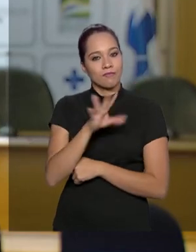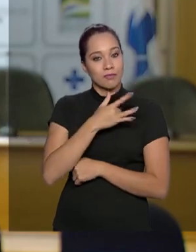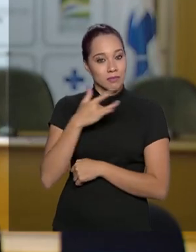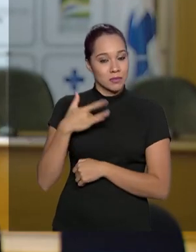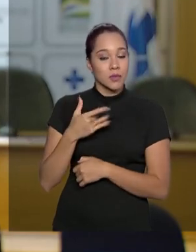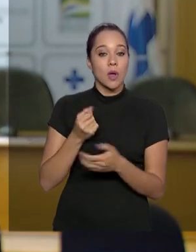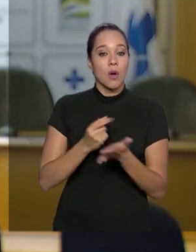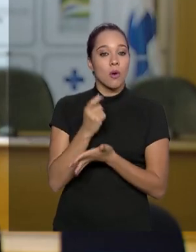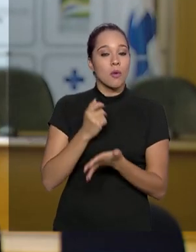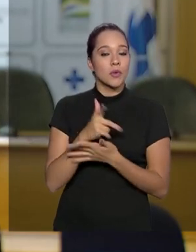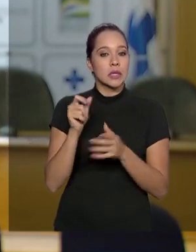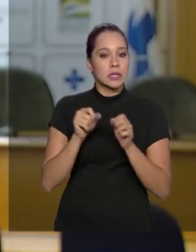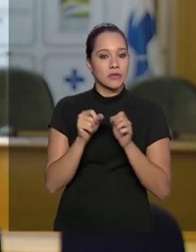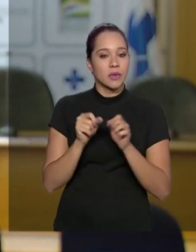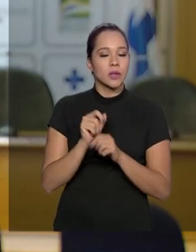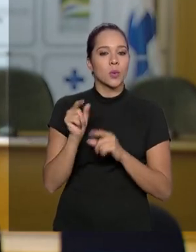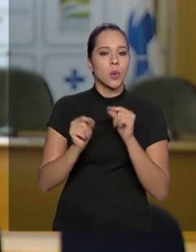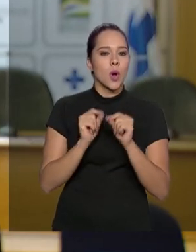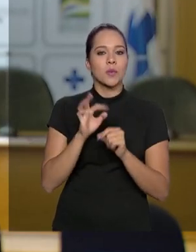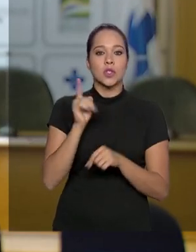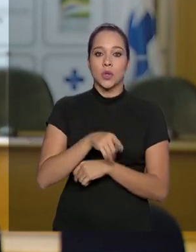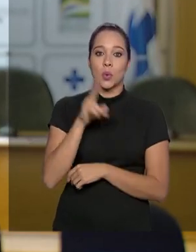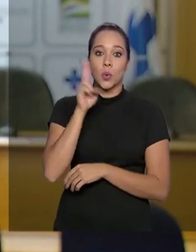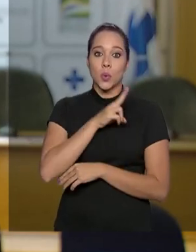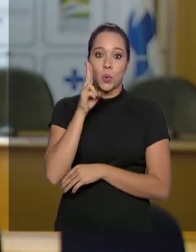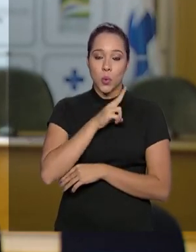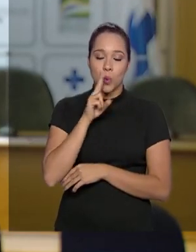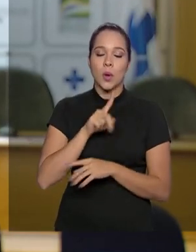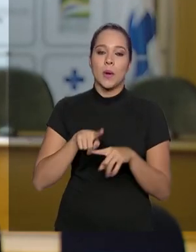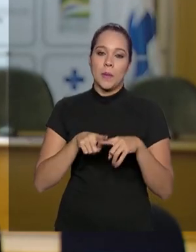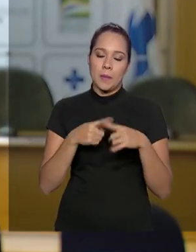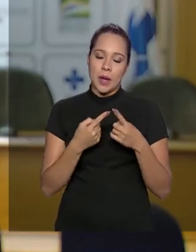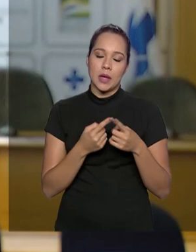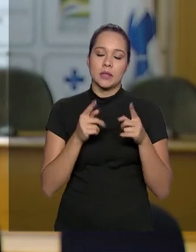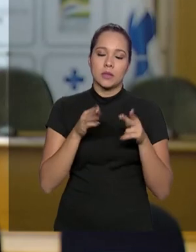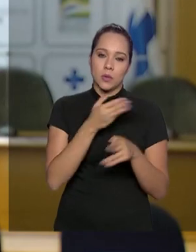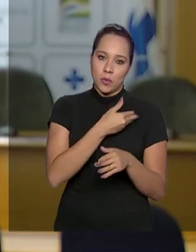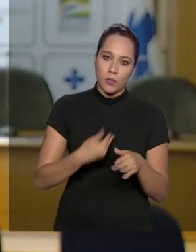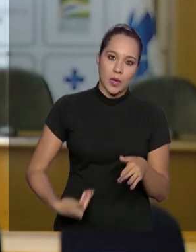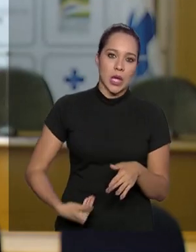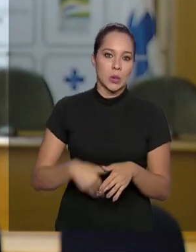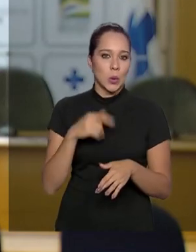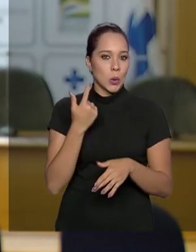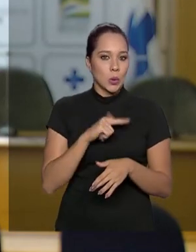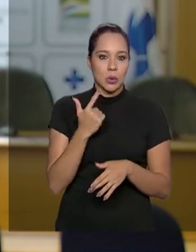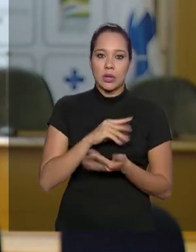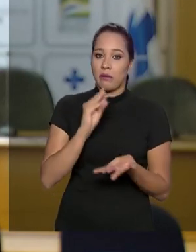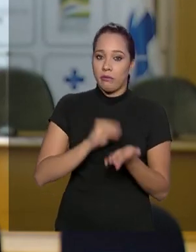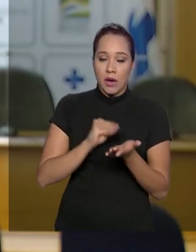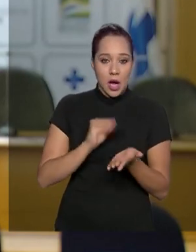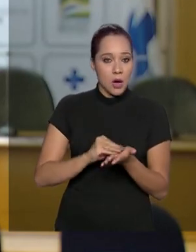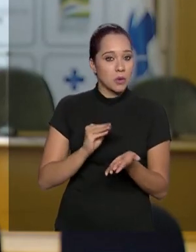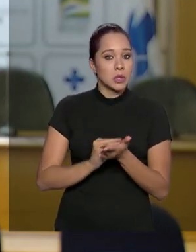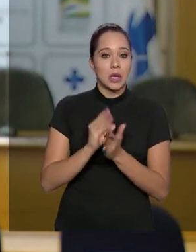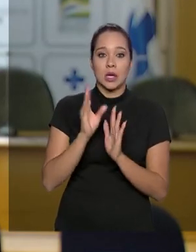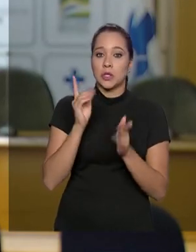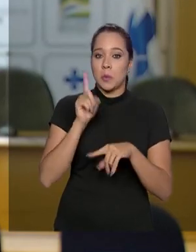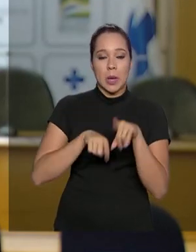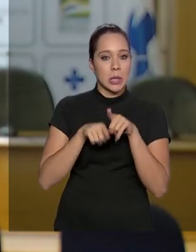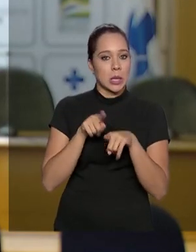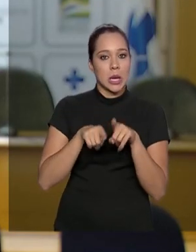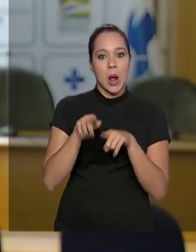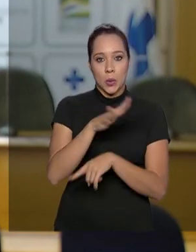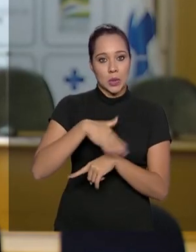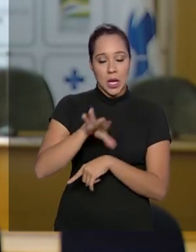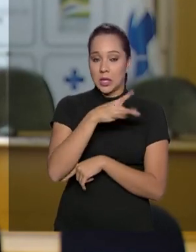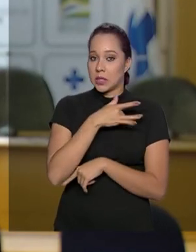A compra será feita em caráter emergencial, mas de acordo com o governo não há falta, não há desabastecimento de material